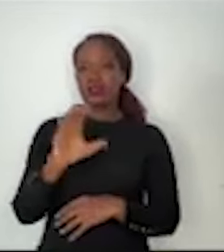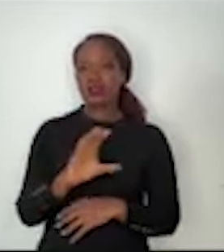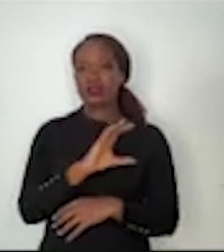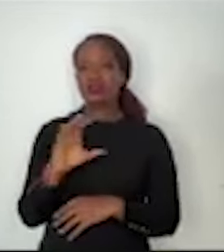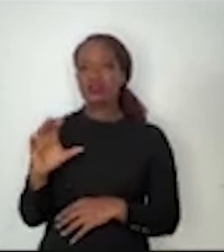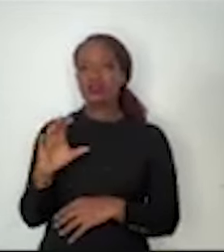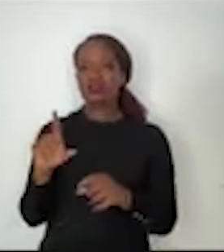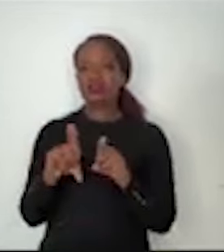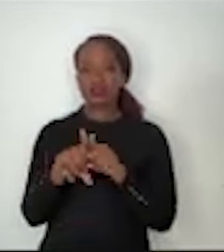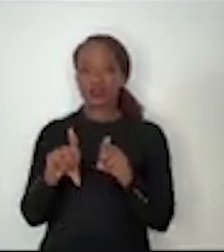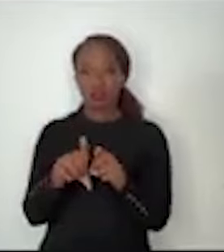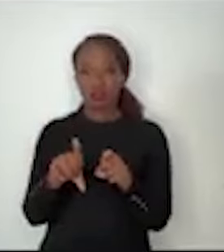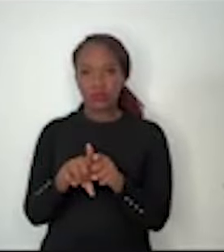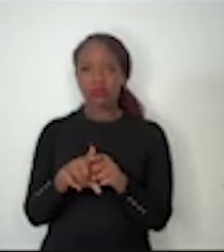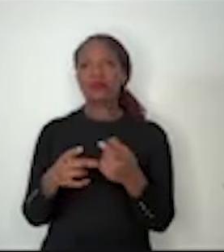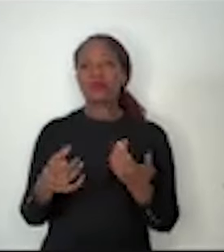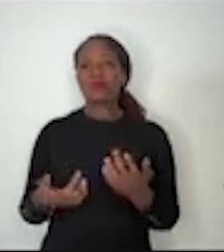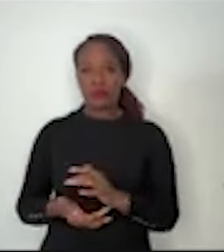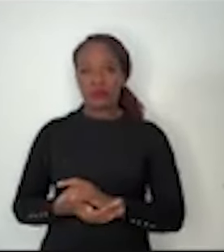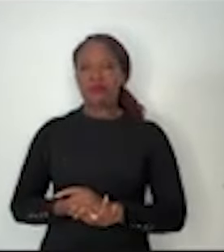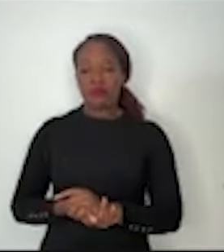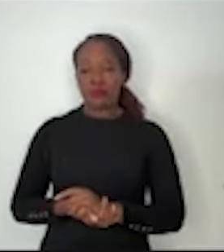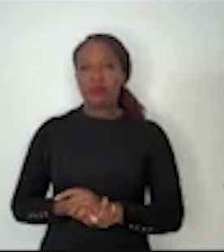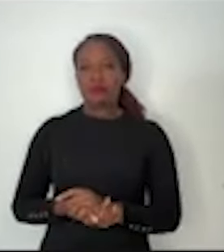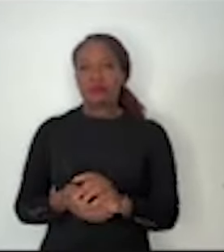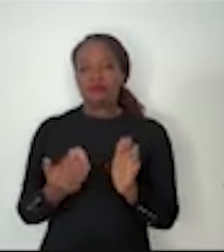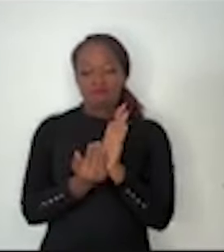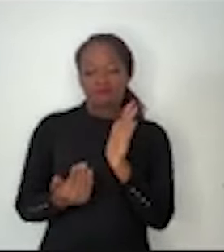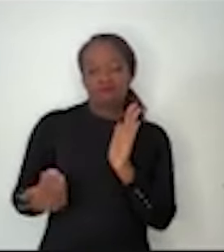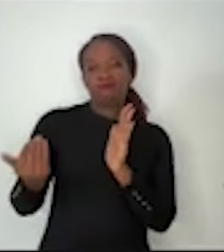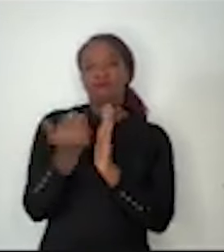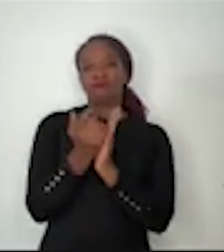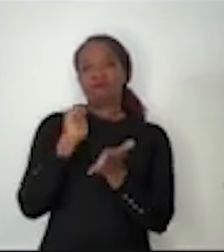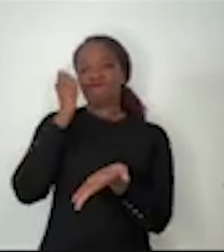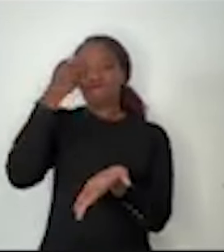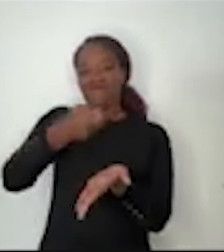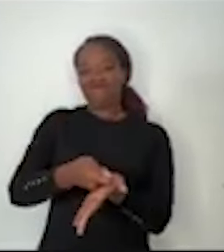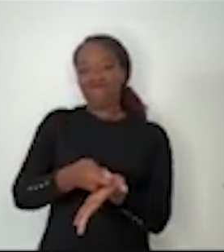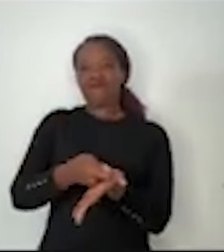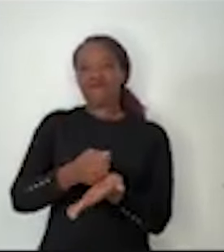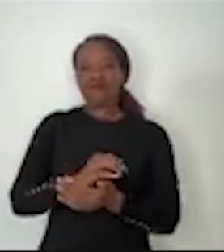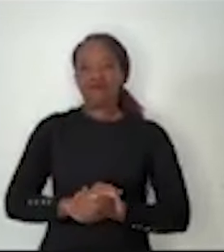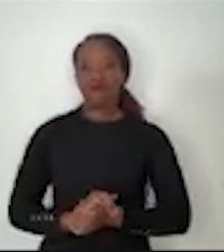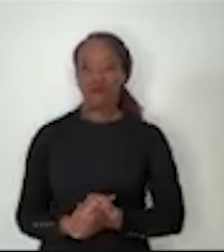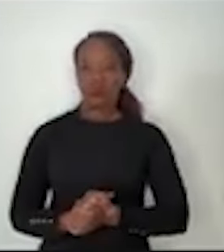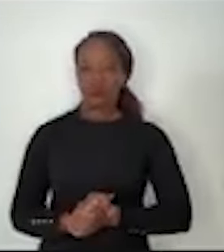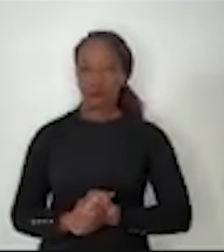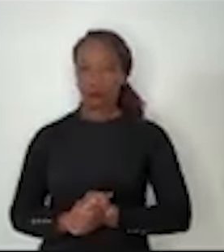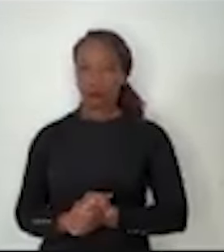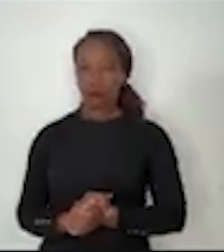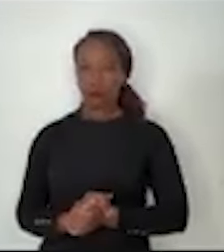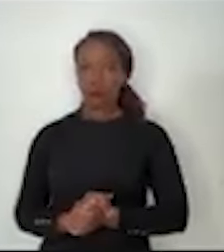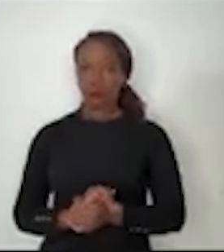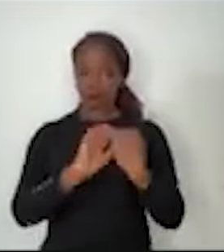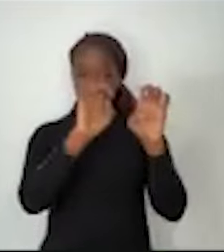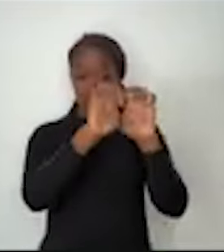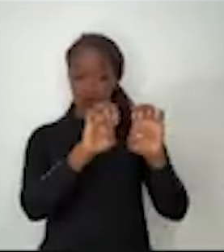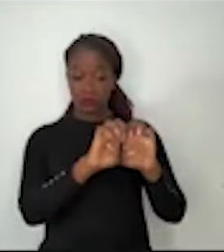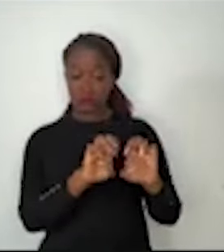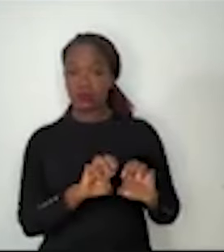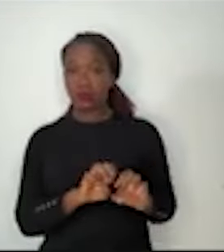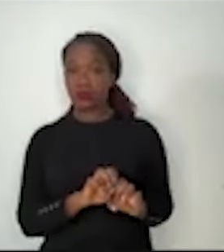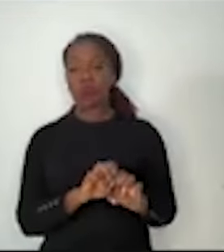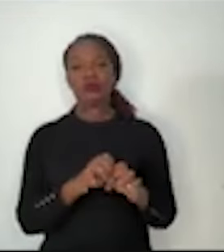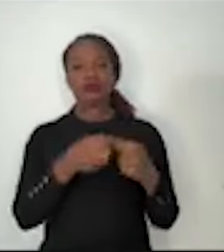e do último país da Europa que superou o absolutismo e com aquela infraestrutura que eu narrei e essa